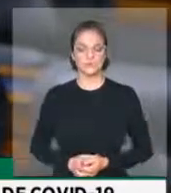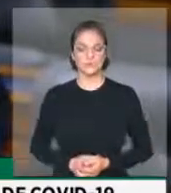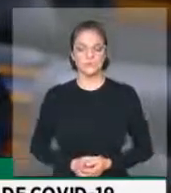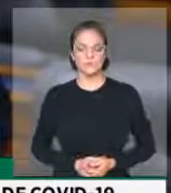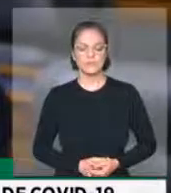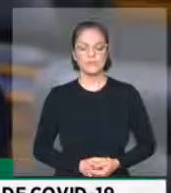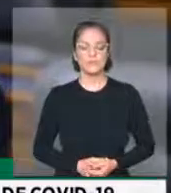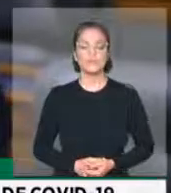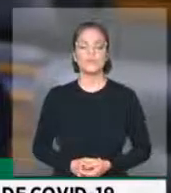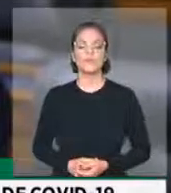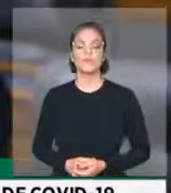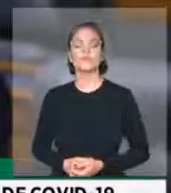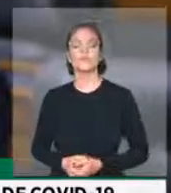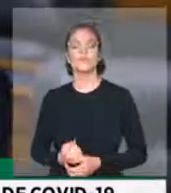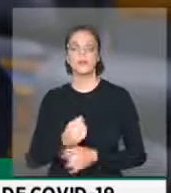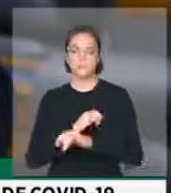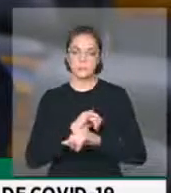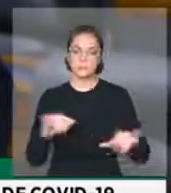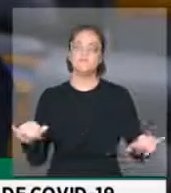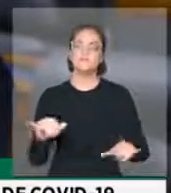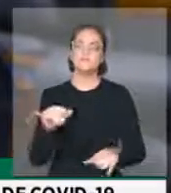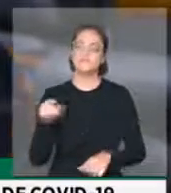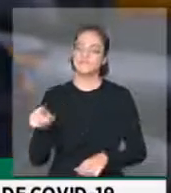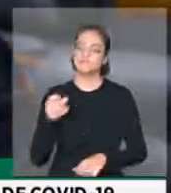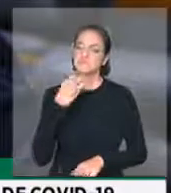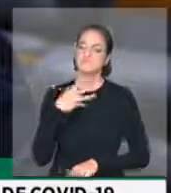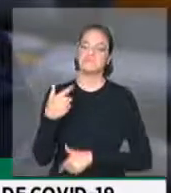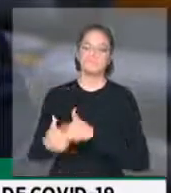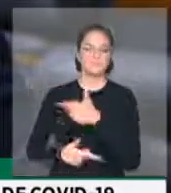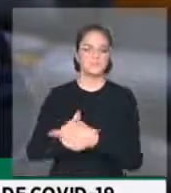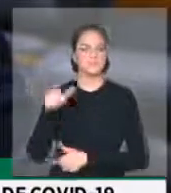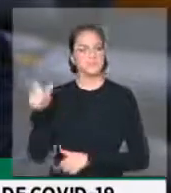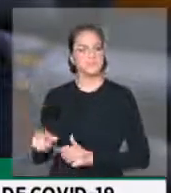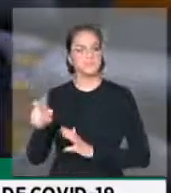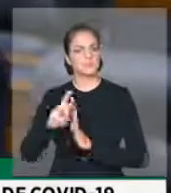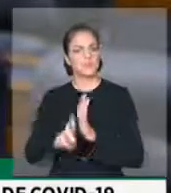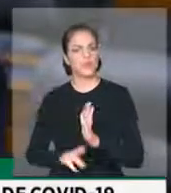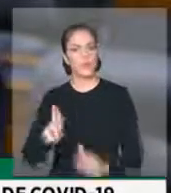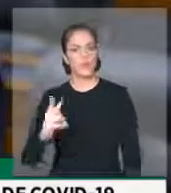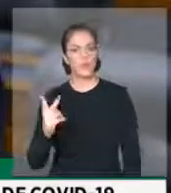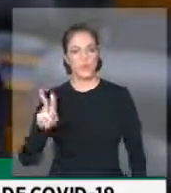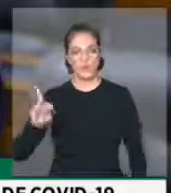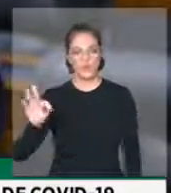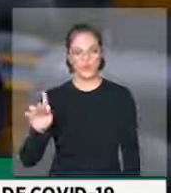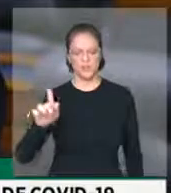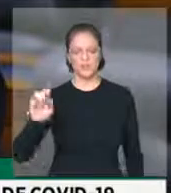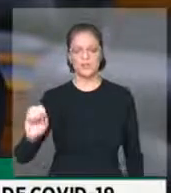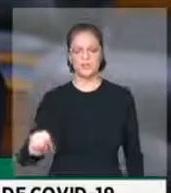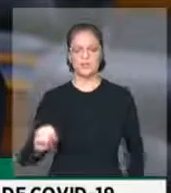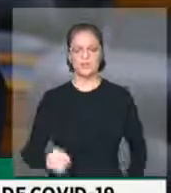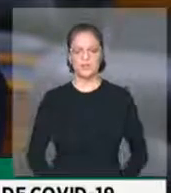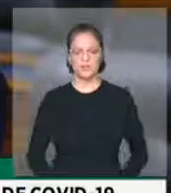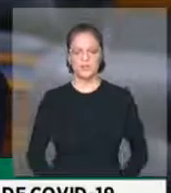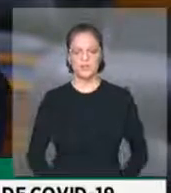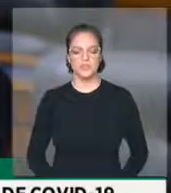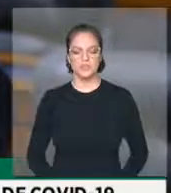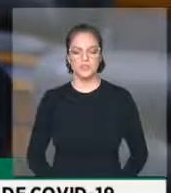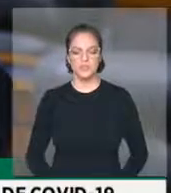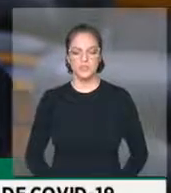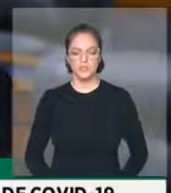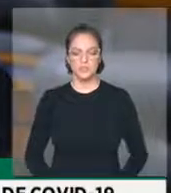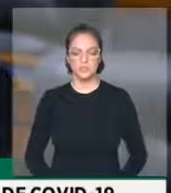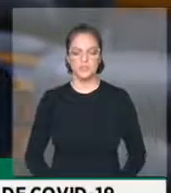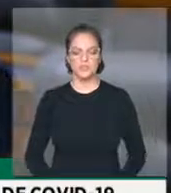ressaltando o trabalho do relator Hugo e dizendo que essa casa já fez esse papel de aprovar a PEC da guerra, já